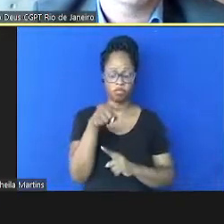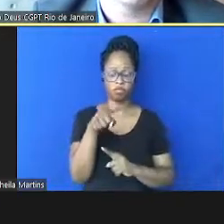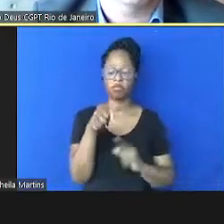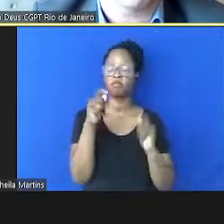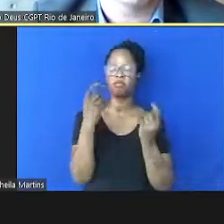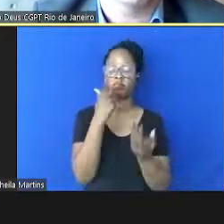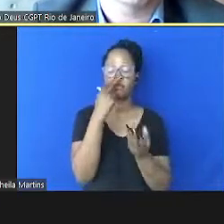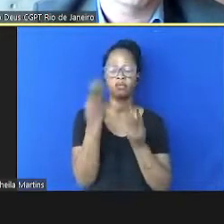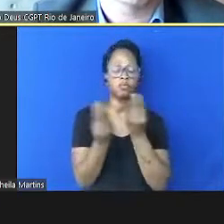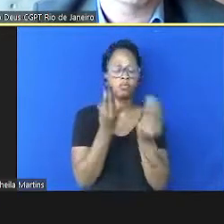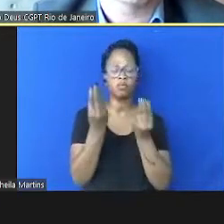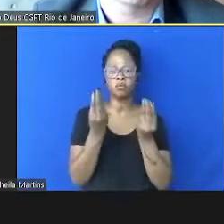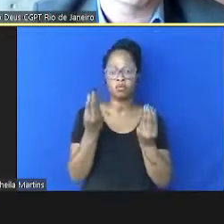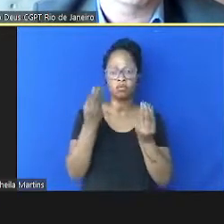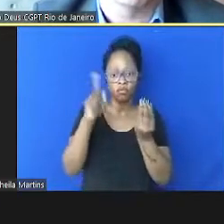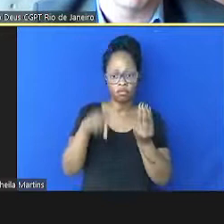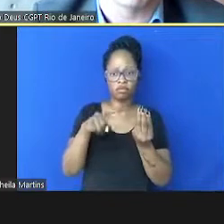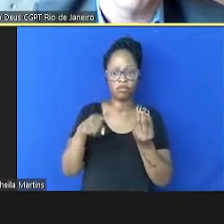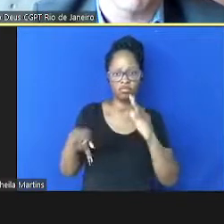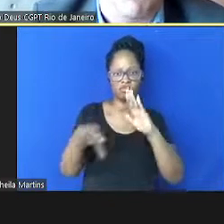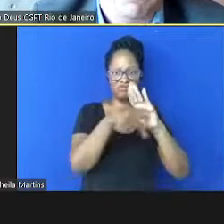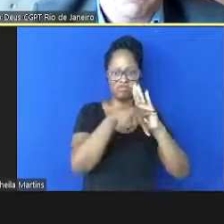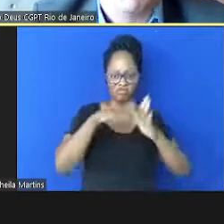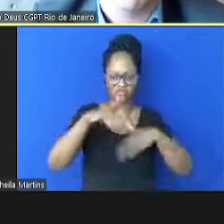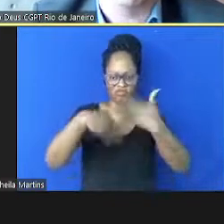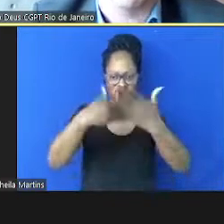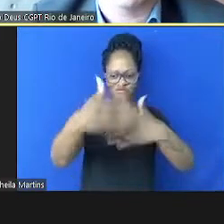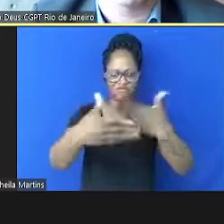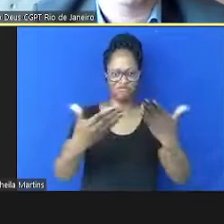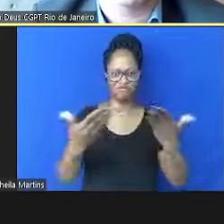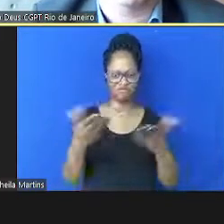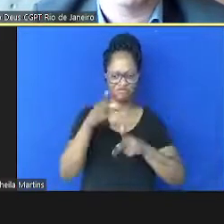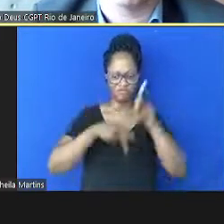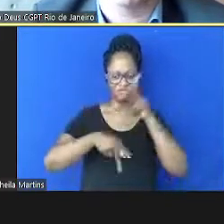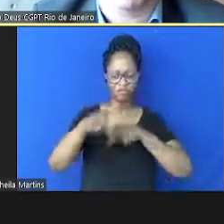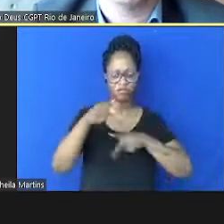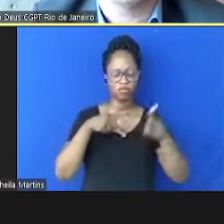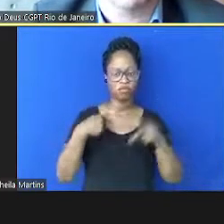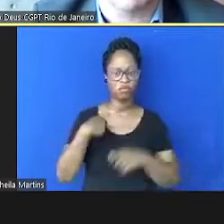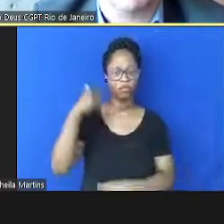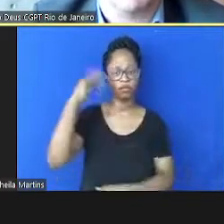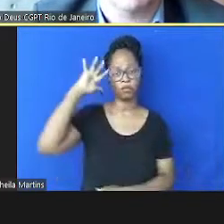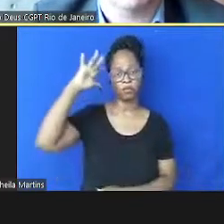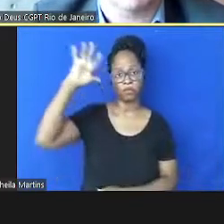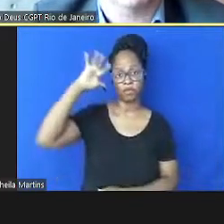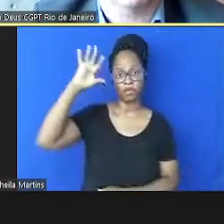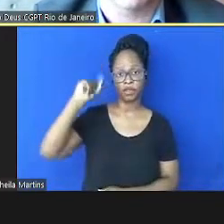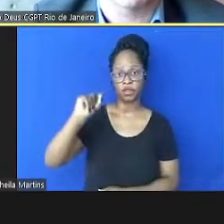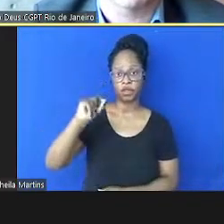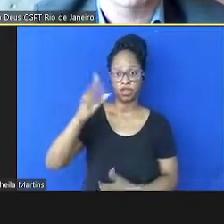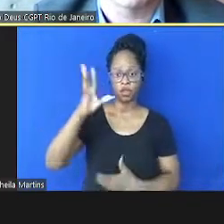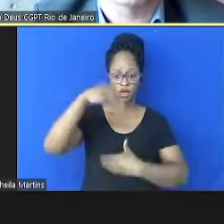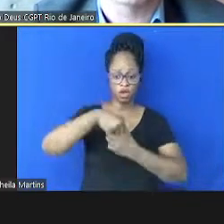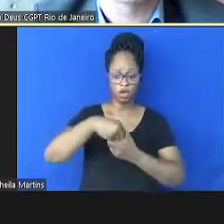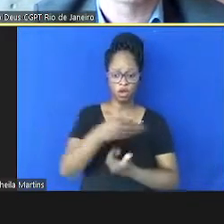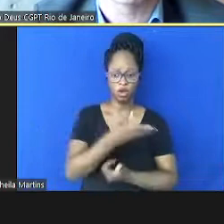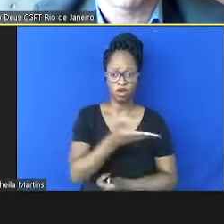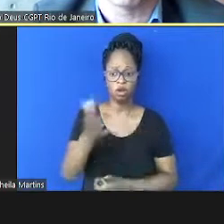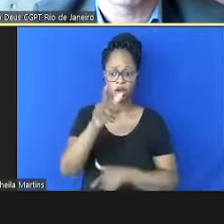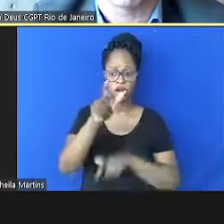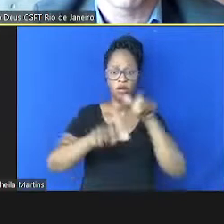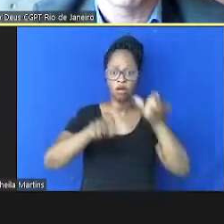felizes com o estado de desenvolvimento dessa cooperação, que, aliás, como sabemos, é pioneira naquilo que é a estratégia de